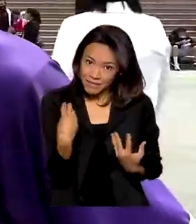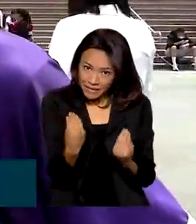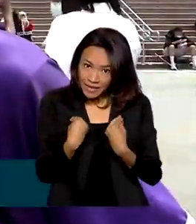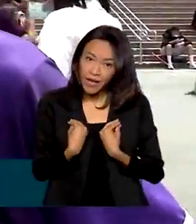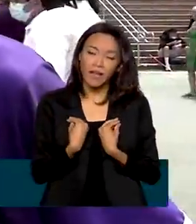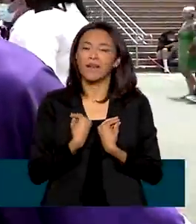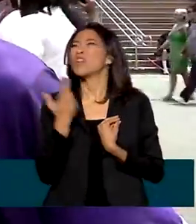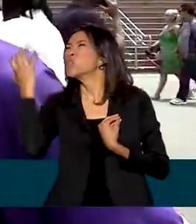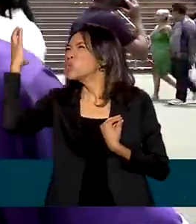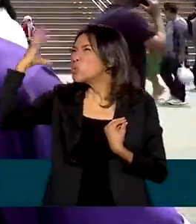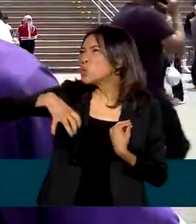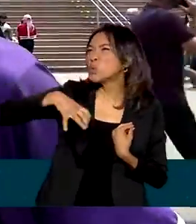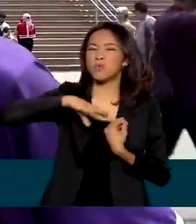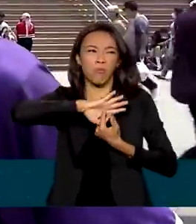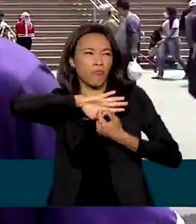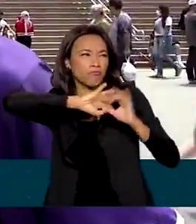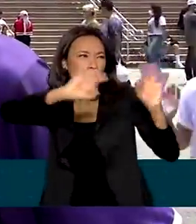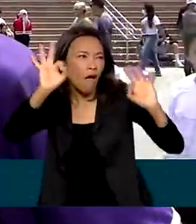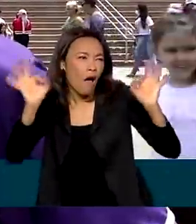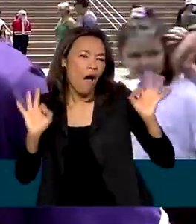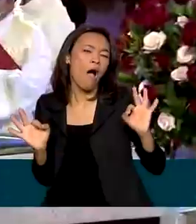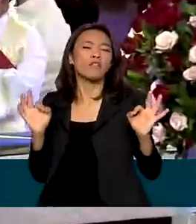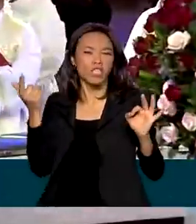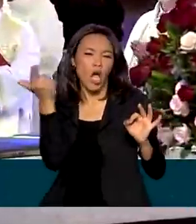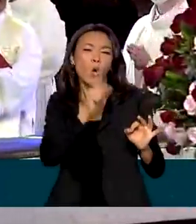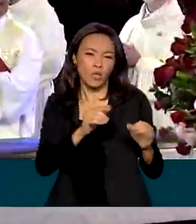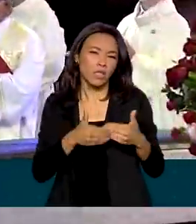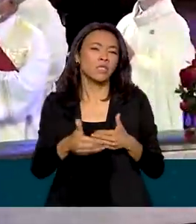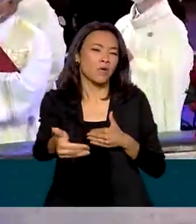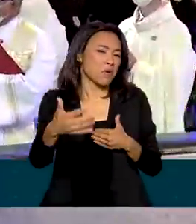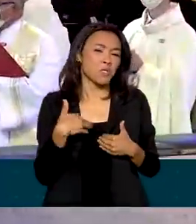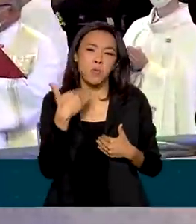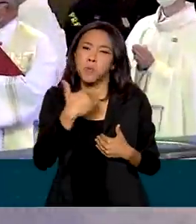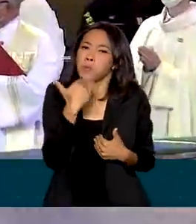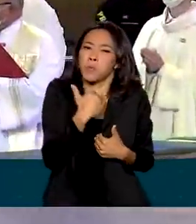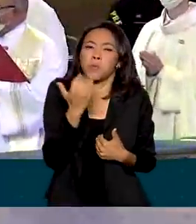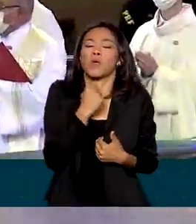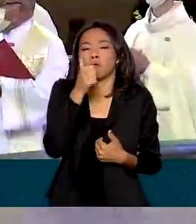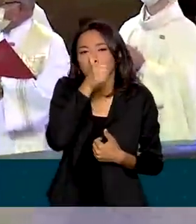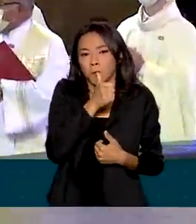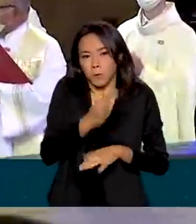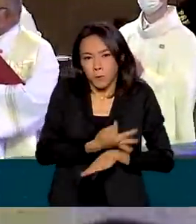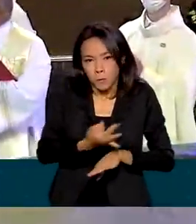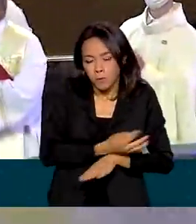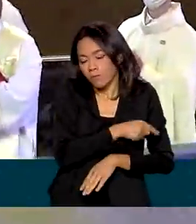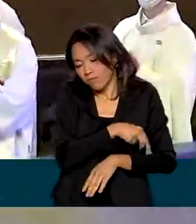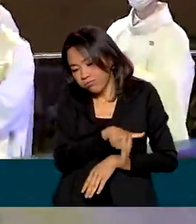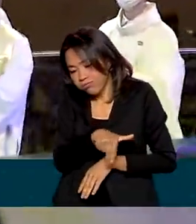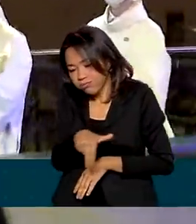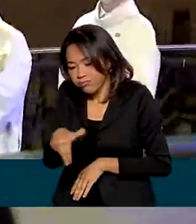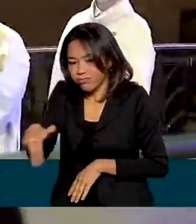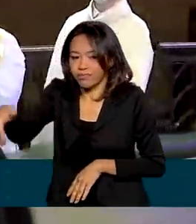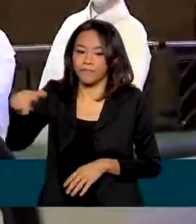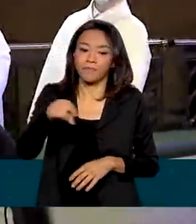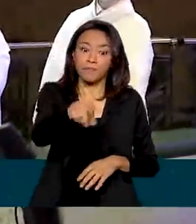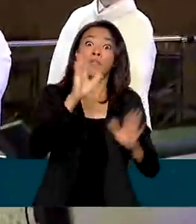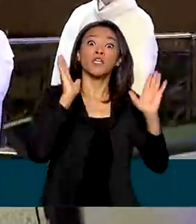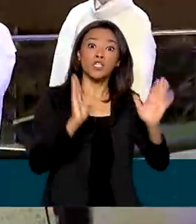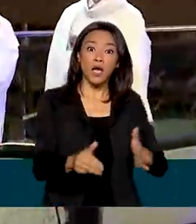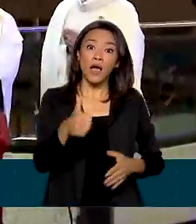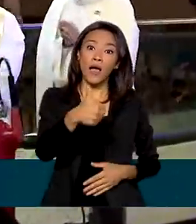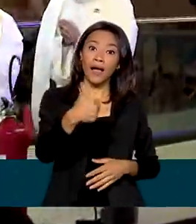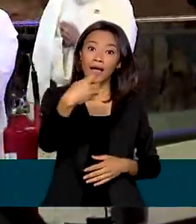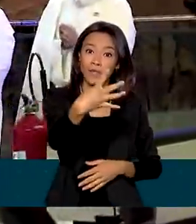Não tem chuva, tem frio, não nada. Já perfeito de tempestade, perfeito de tudo. Ao longo do dia, foram realizadas 14 missas na cidade de